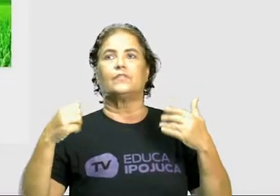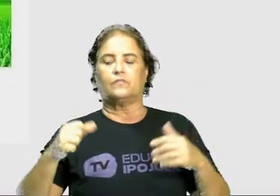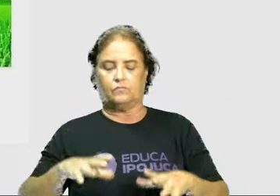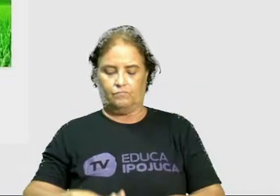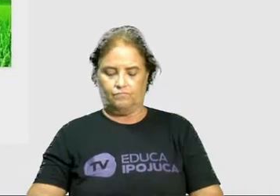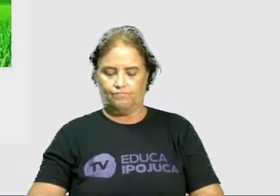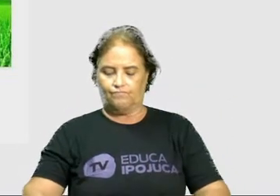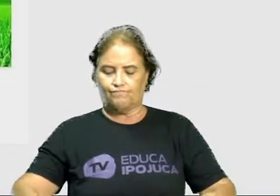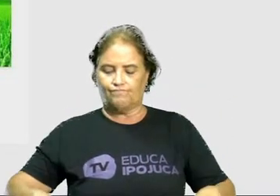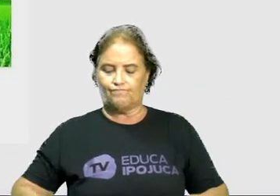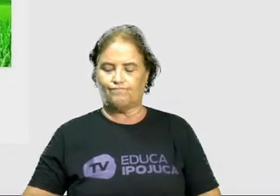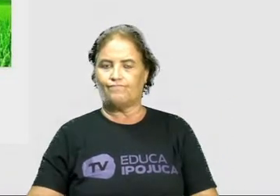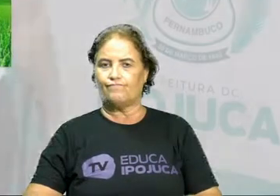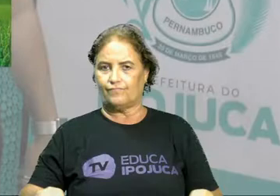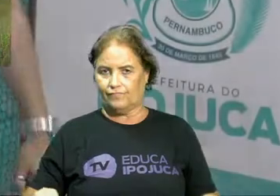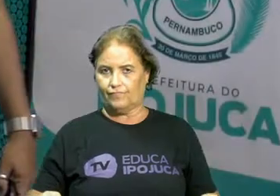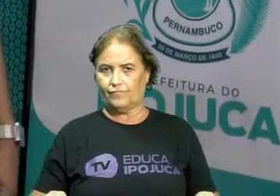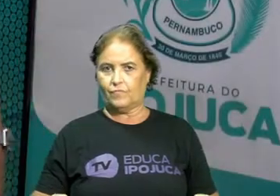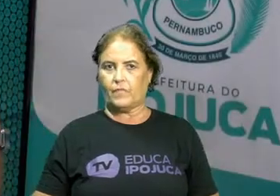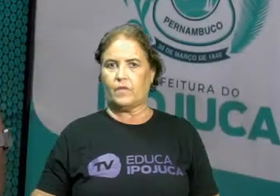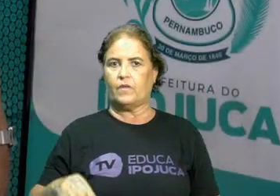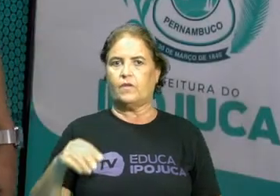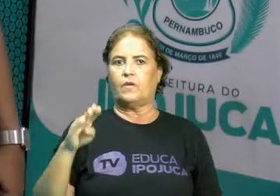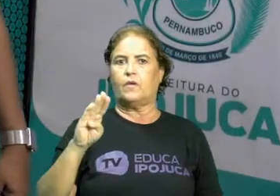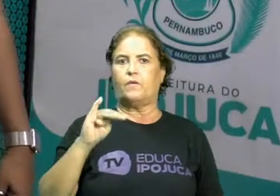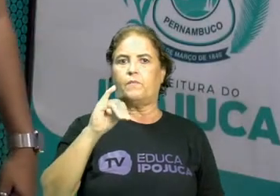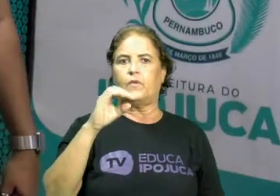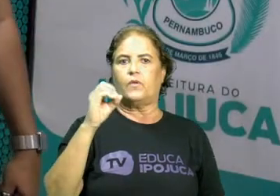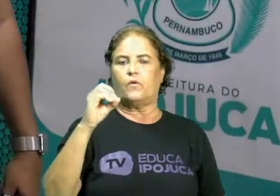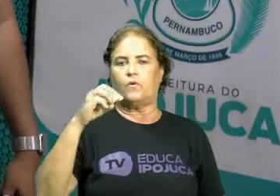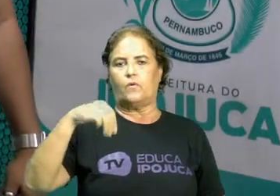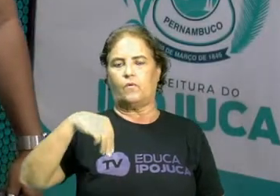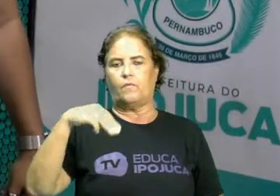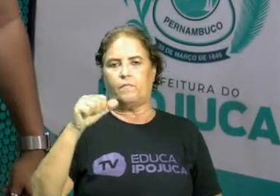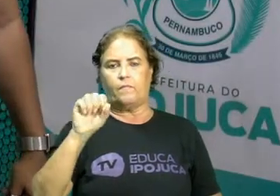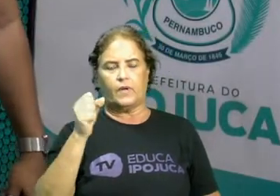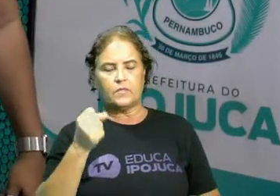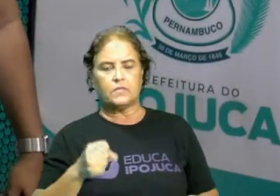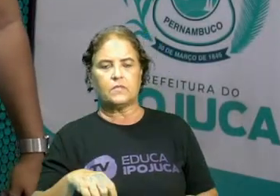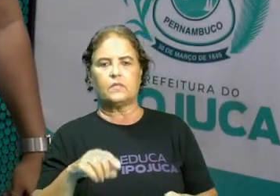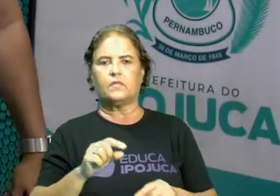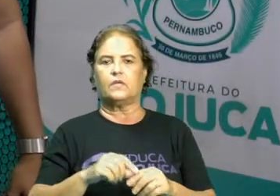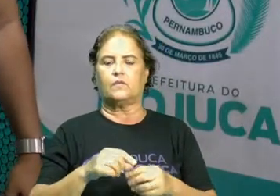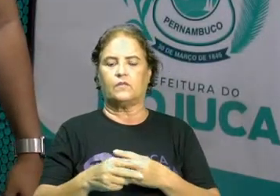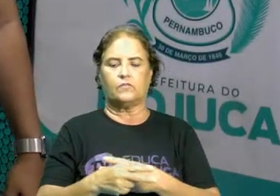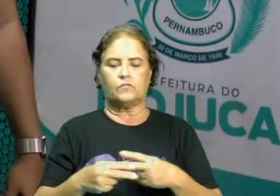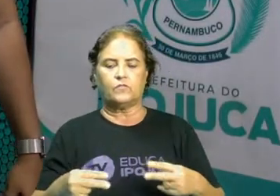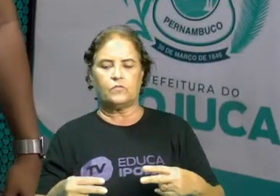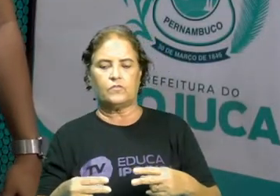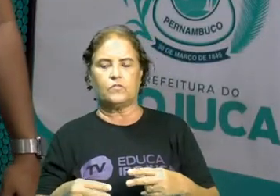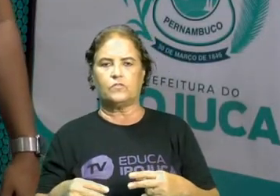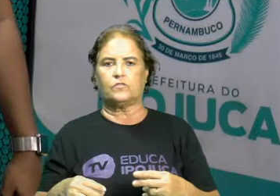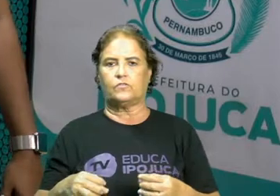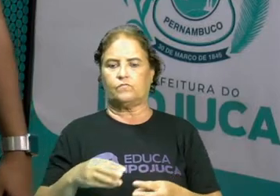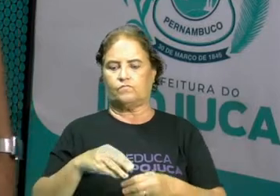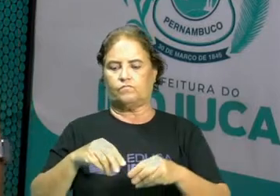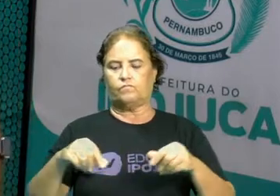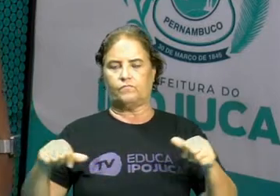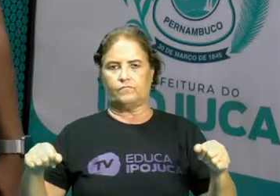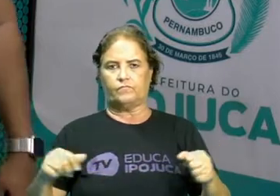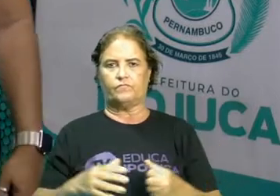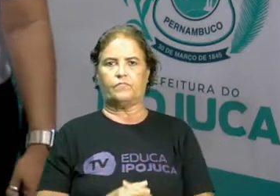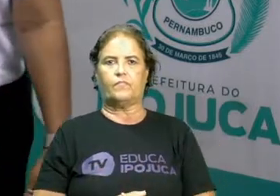e a biomassa, que é gerada através de detritos ordantes. Então a gente vai trabalhar sobre cada um.